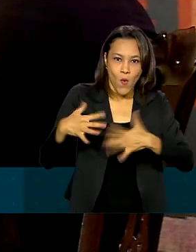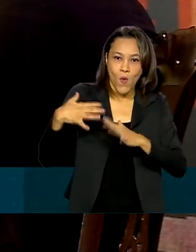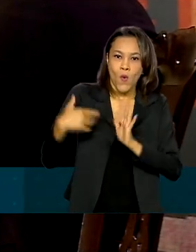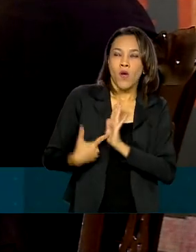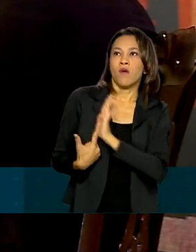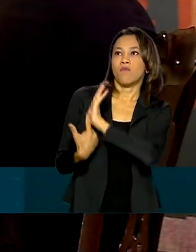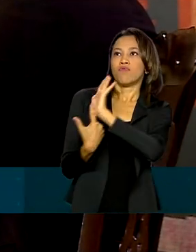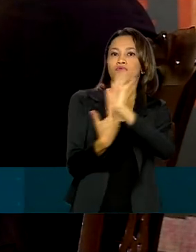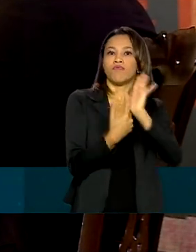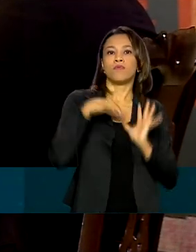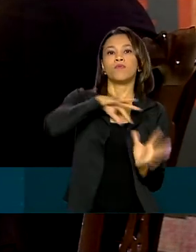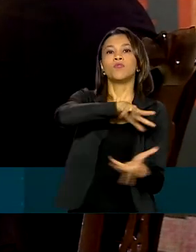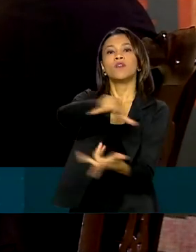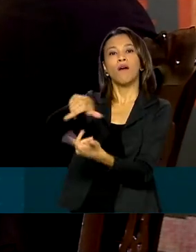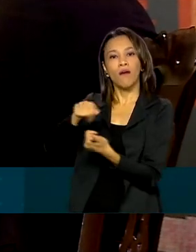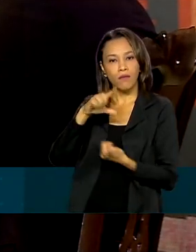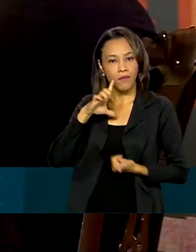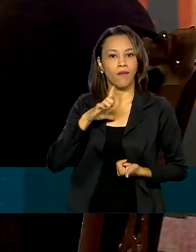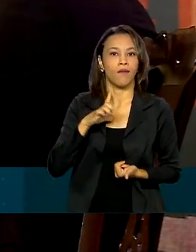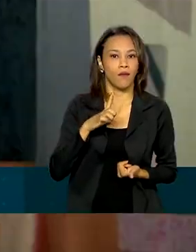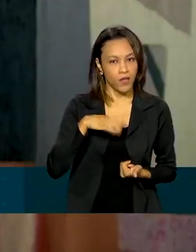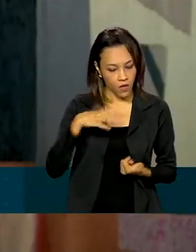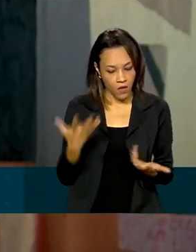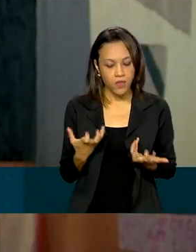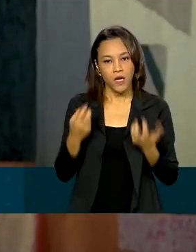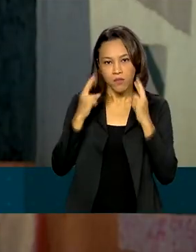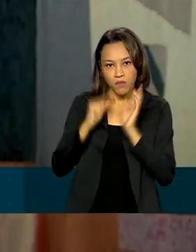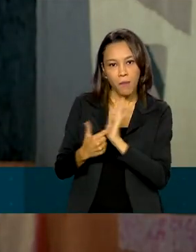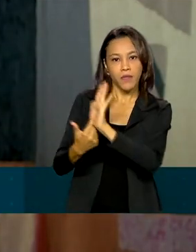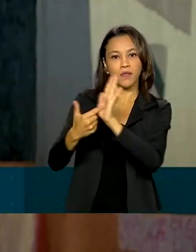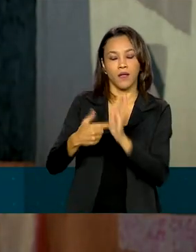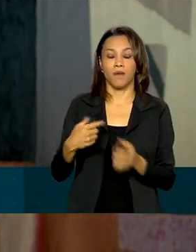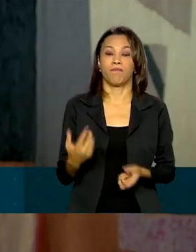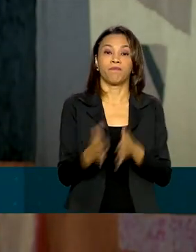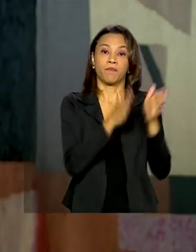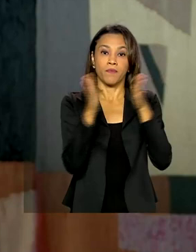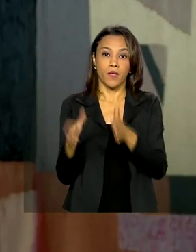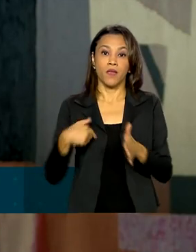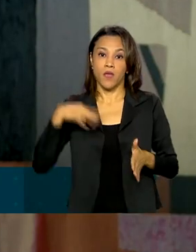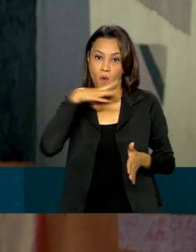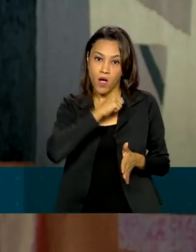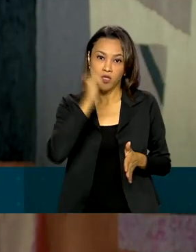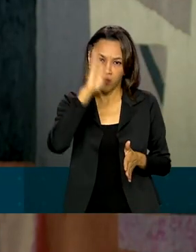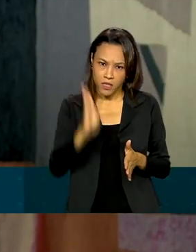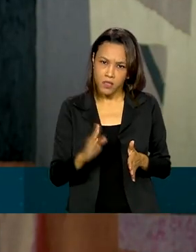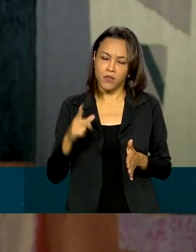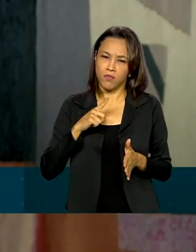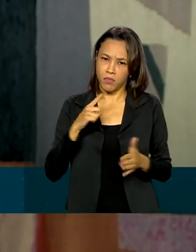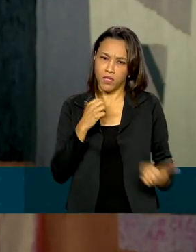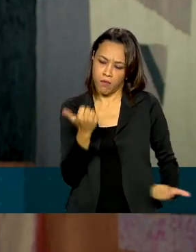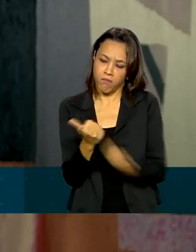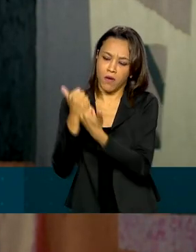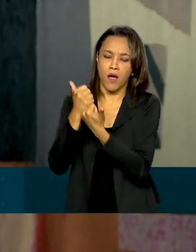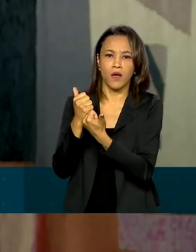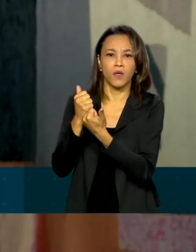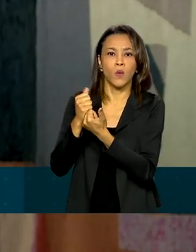queremos colocar as nossas visões. Eu acho que o Brasil enriqueceria o Conselho de Segurança como